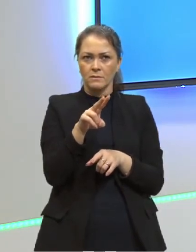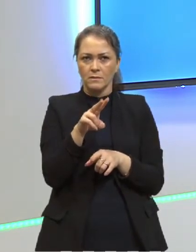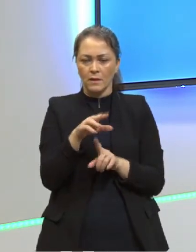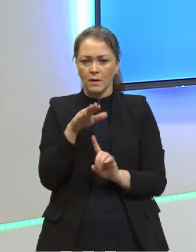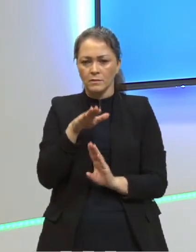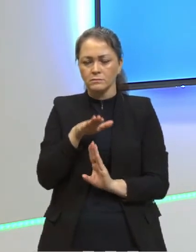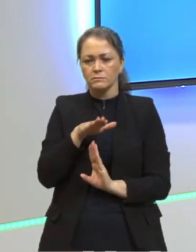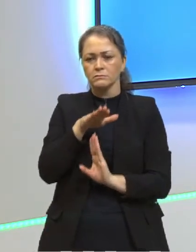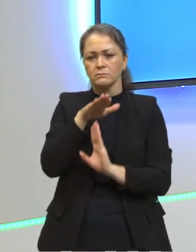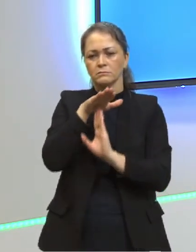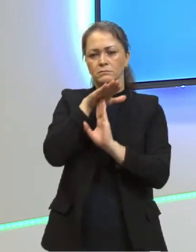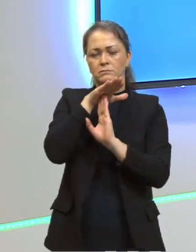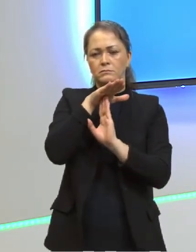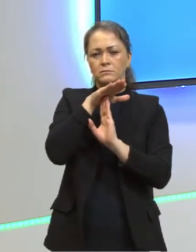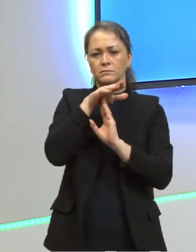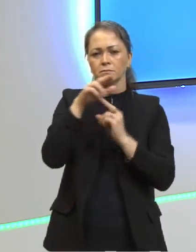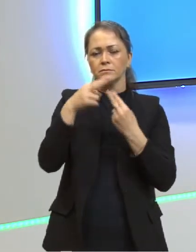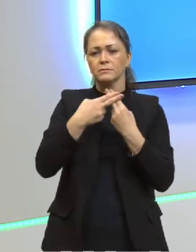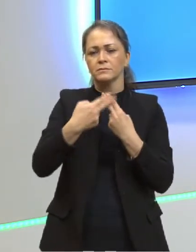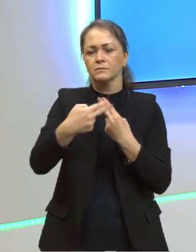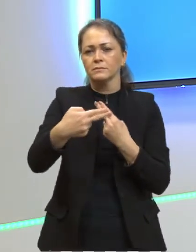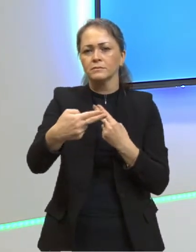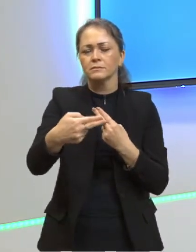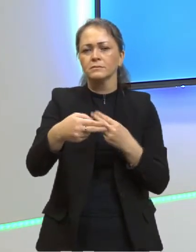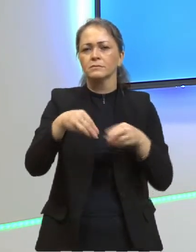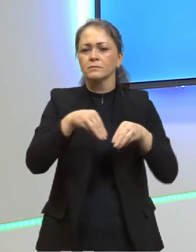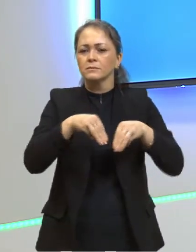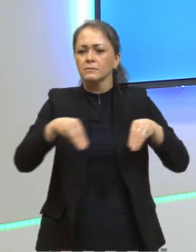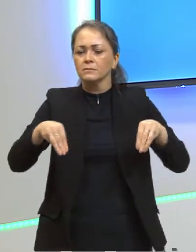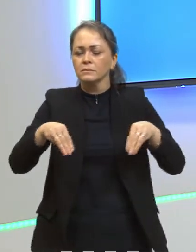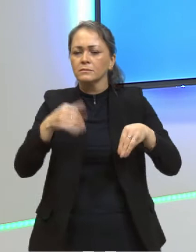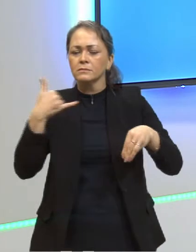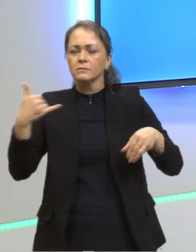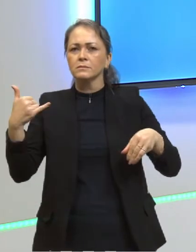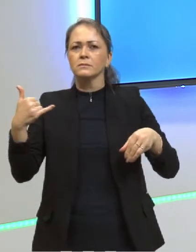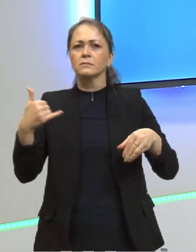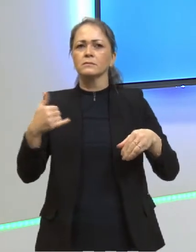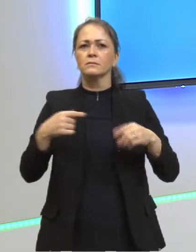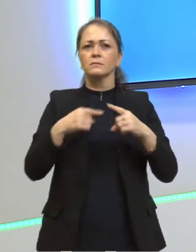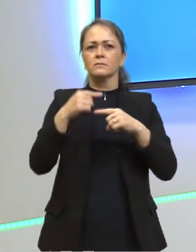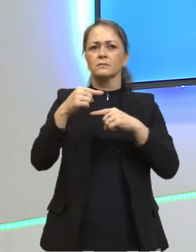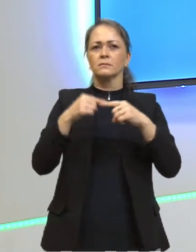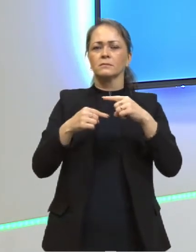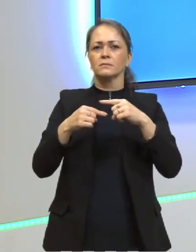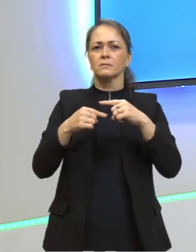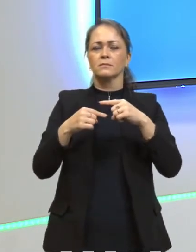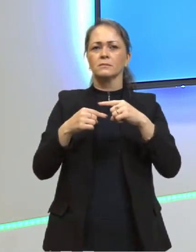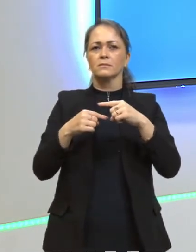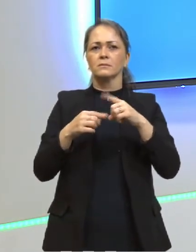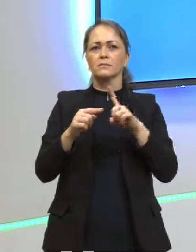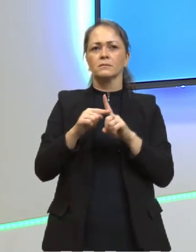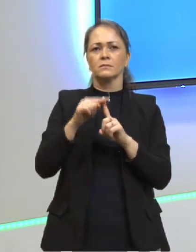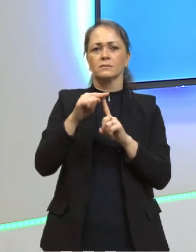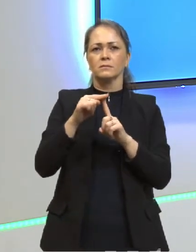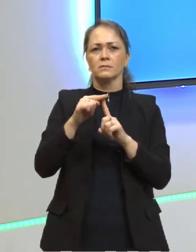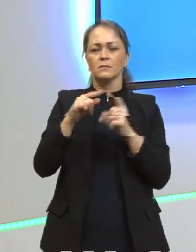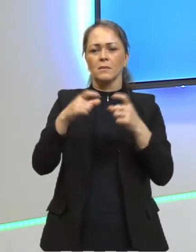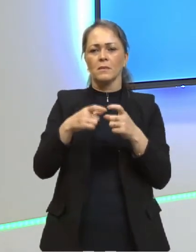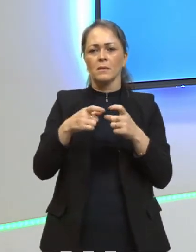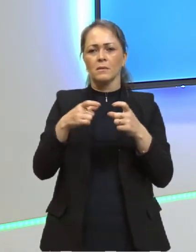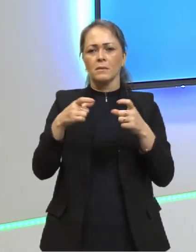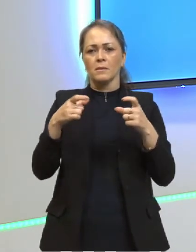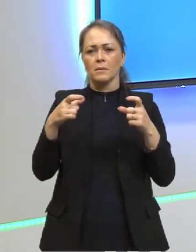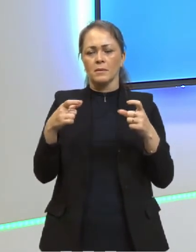aqui da radiação eletromagnética, ela é proporcional à temperatura elevada na quarta, ou seja, quanto maior